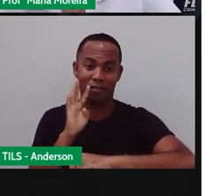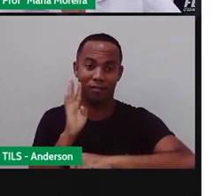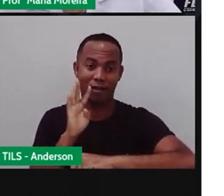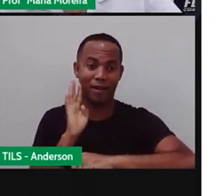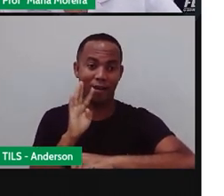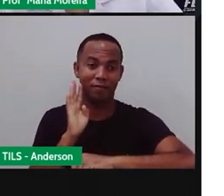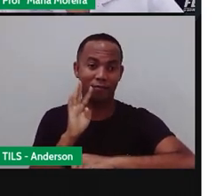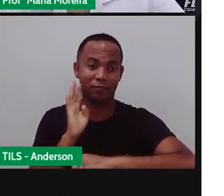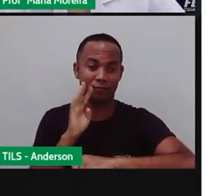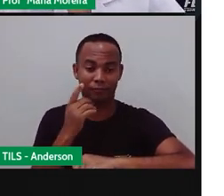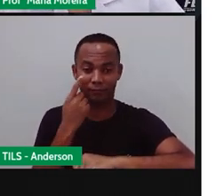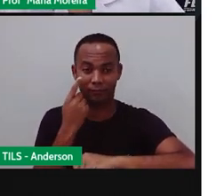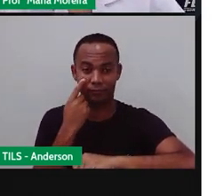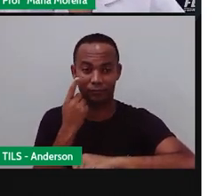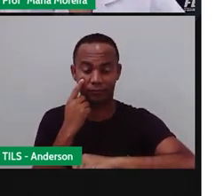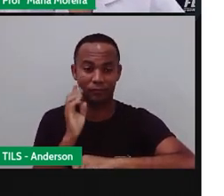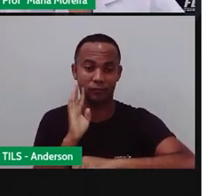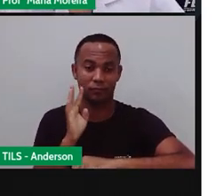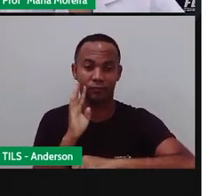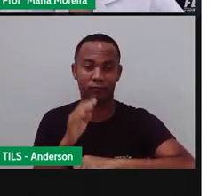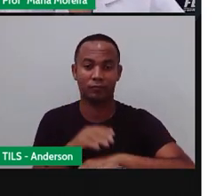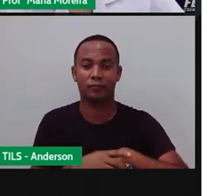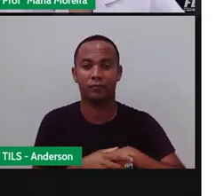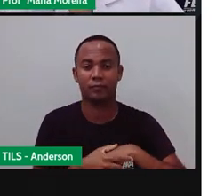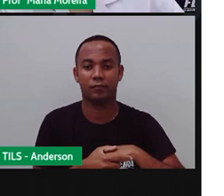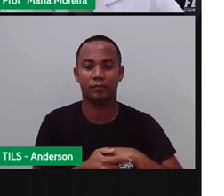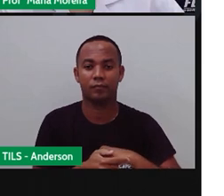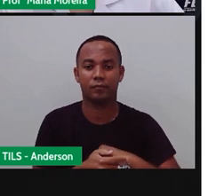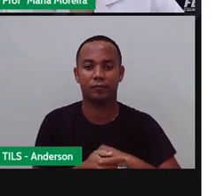relógio? Pois é, vamos lá.